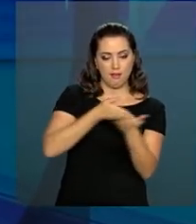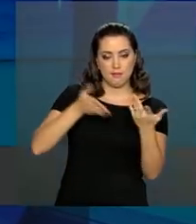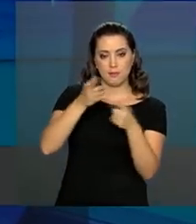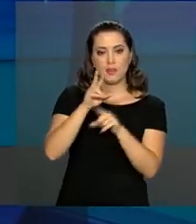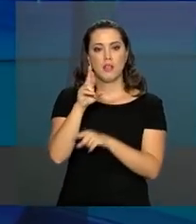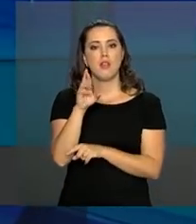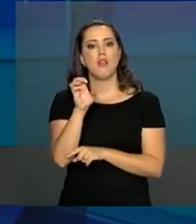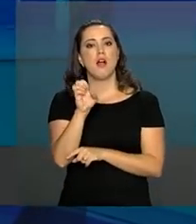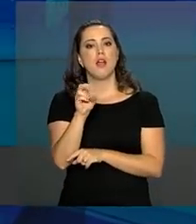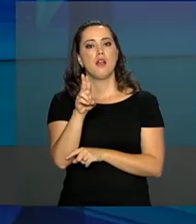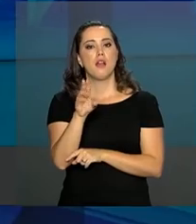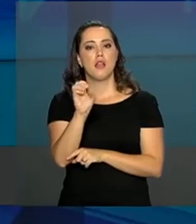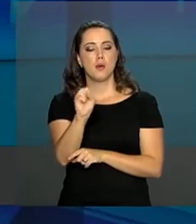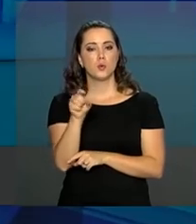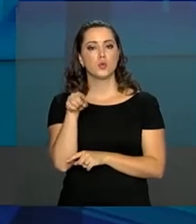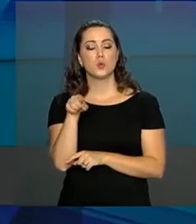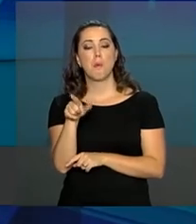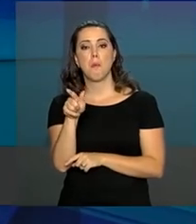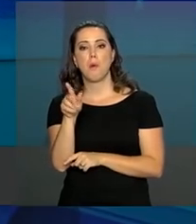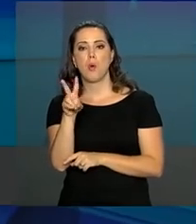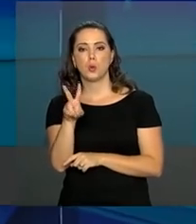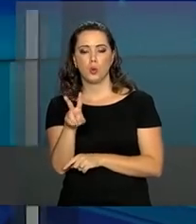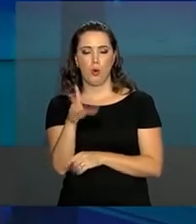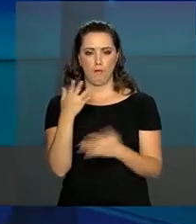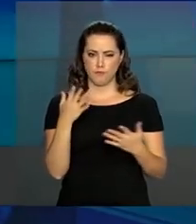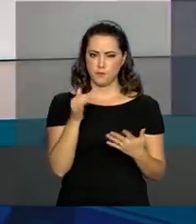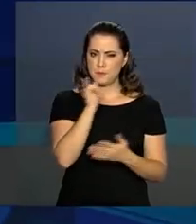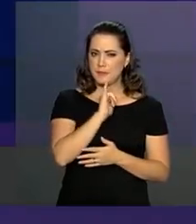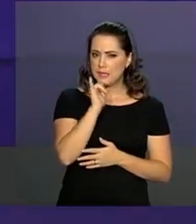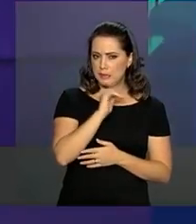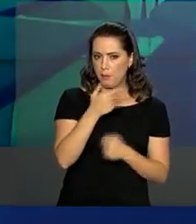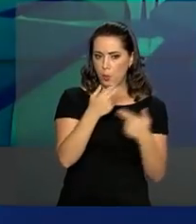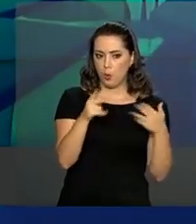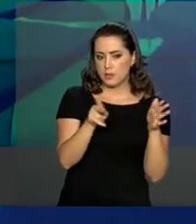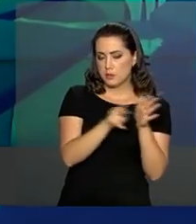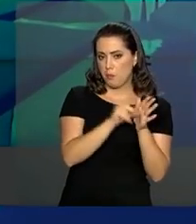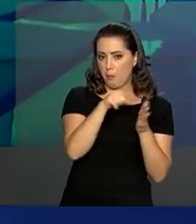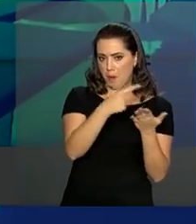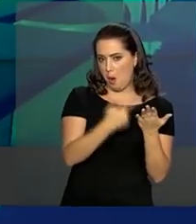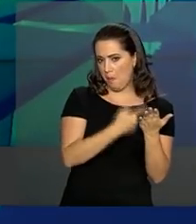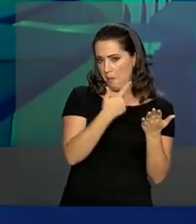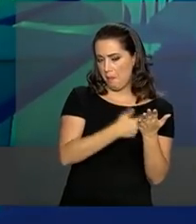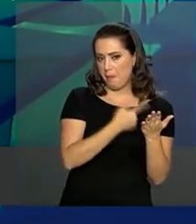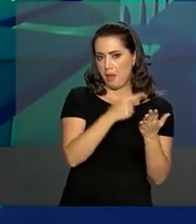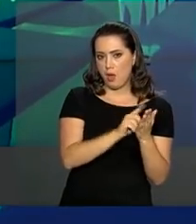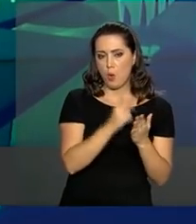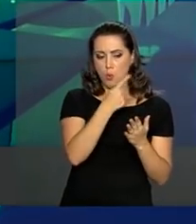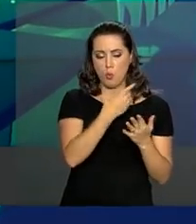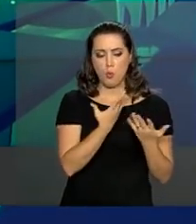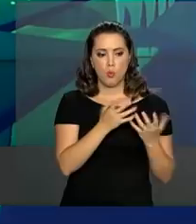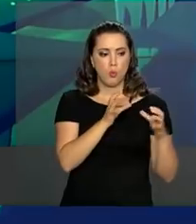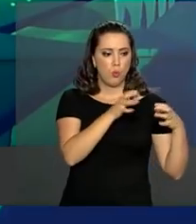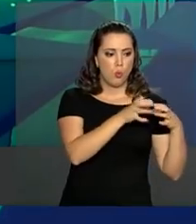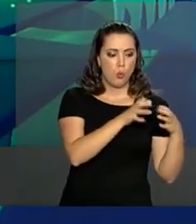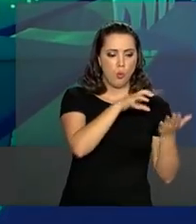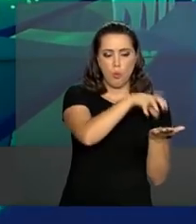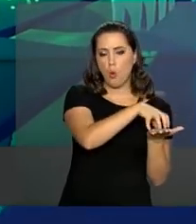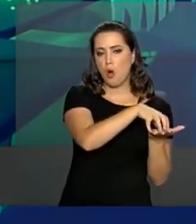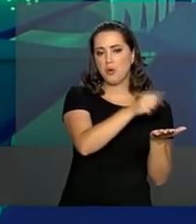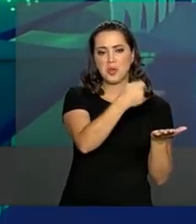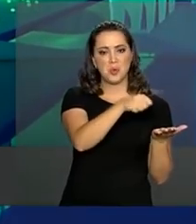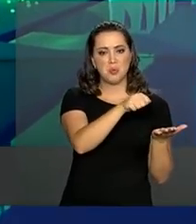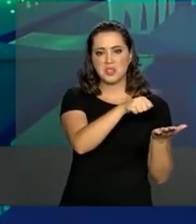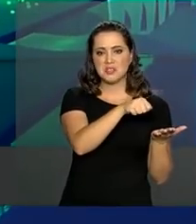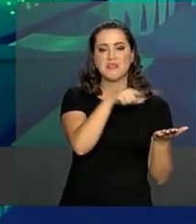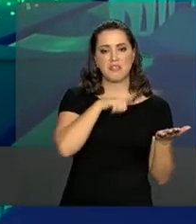Com a plataforma, será possível transferir itens como móveis e materiais de papelaria entre um órgão que não precisa usar o item e